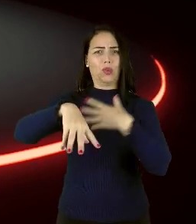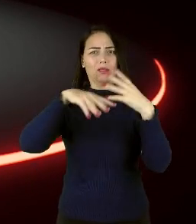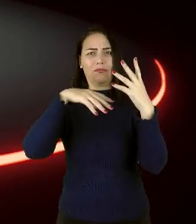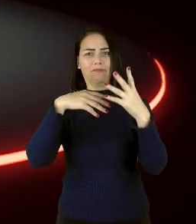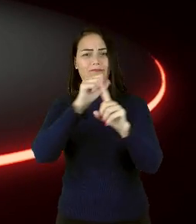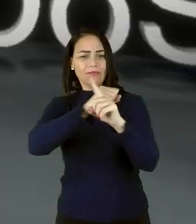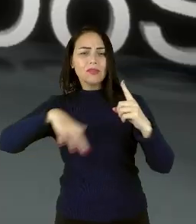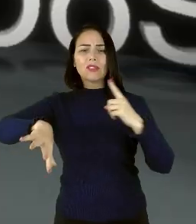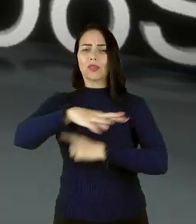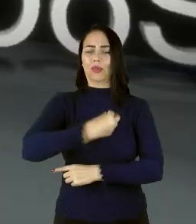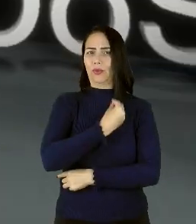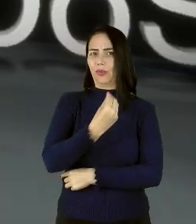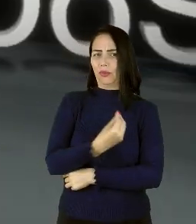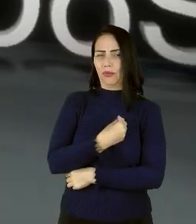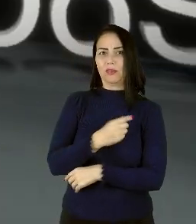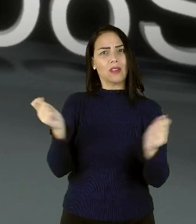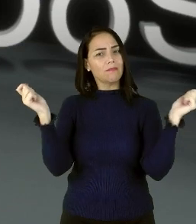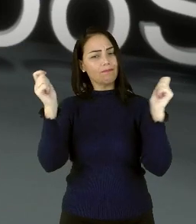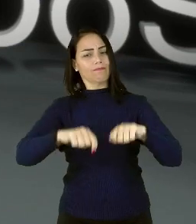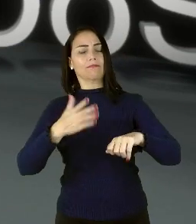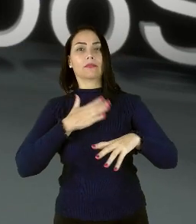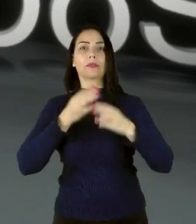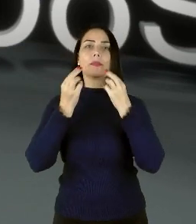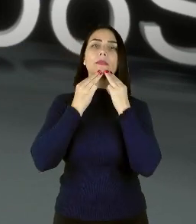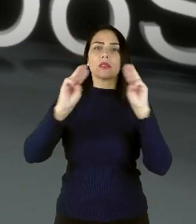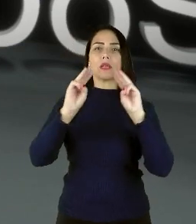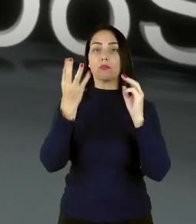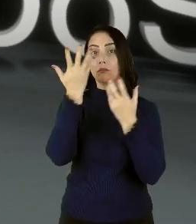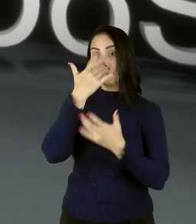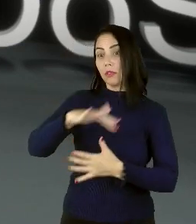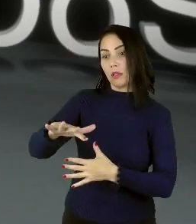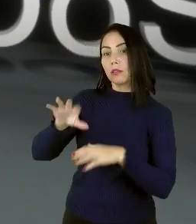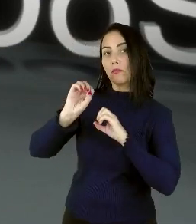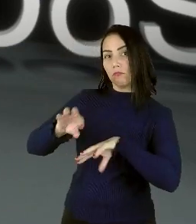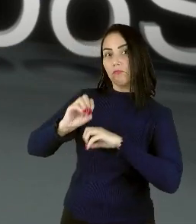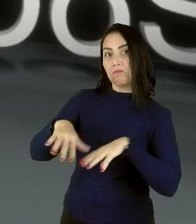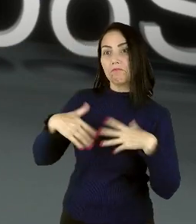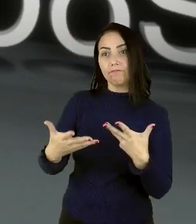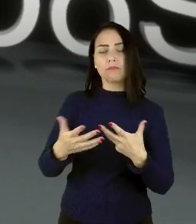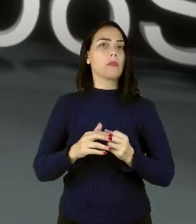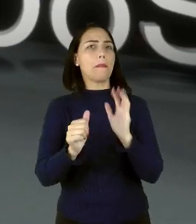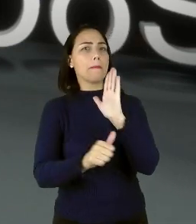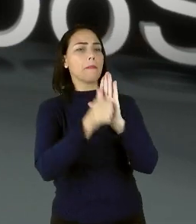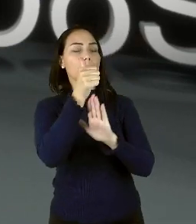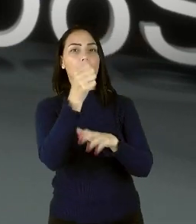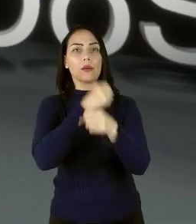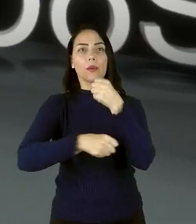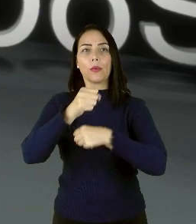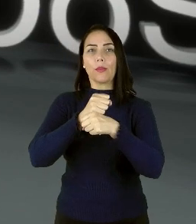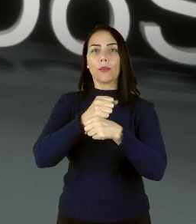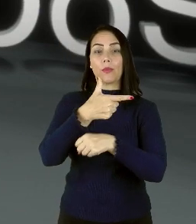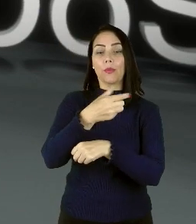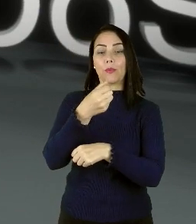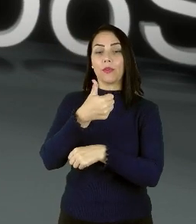posteriormente, resultaria na minha missão com essas crianças diasporadas. Primeiro, em 2015,